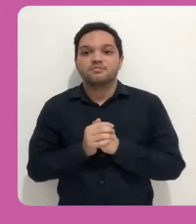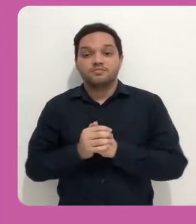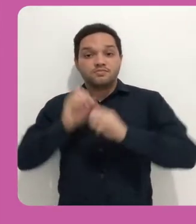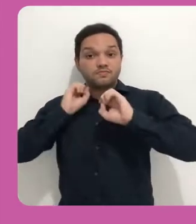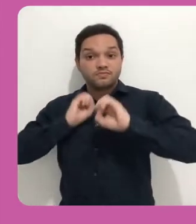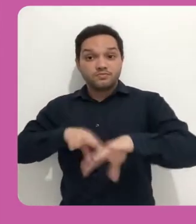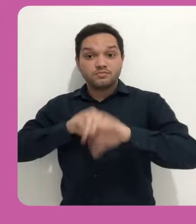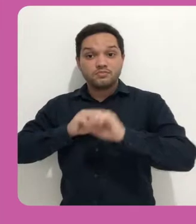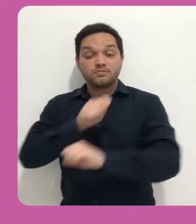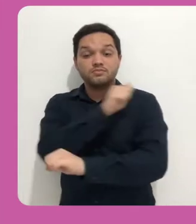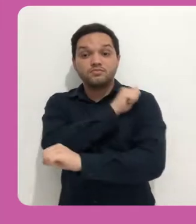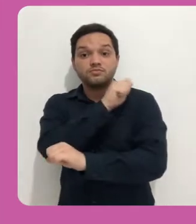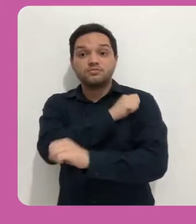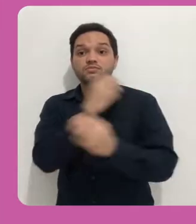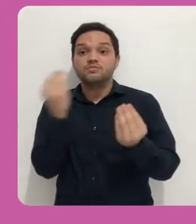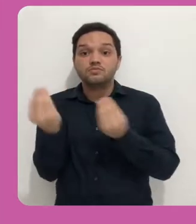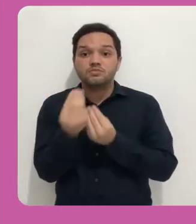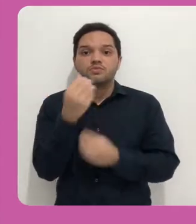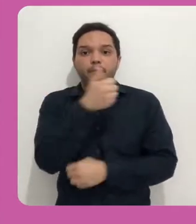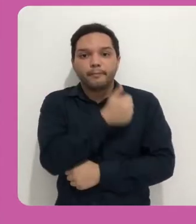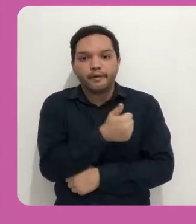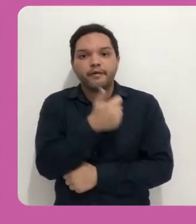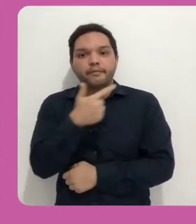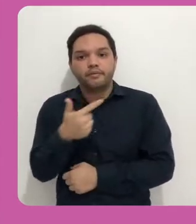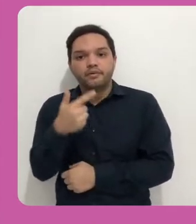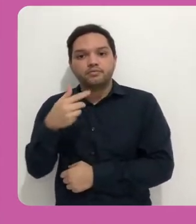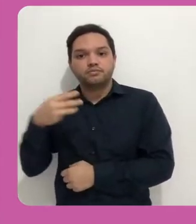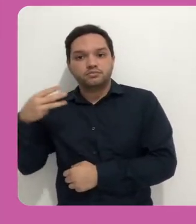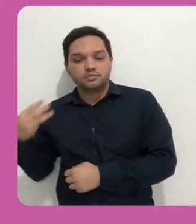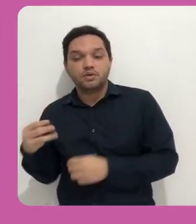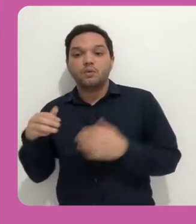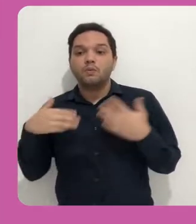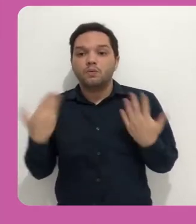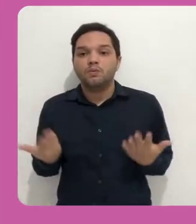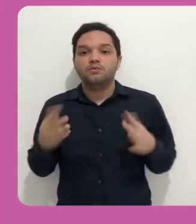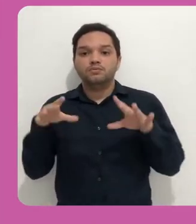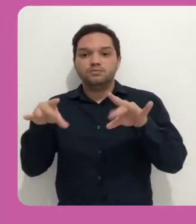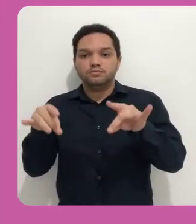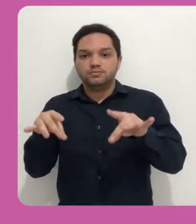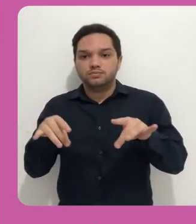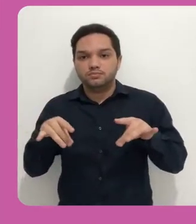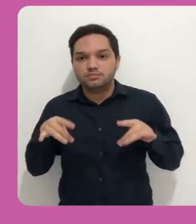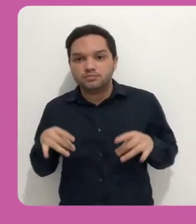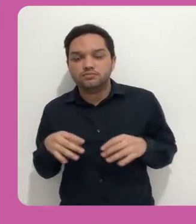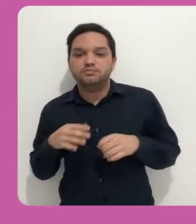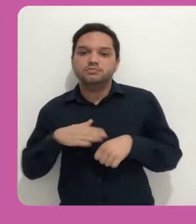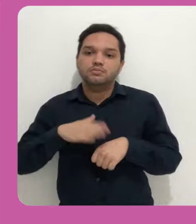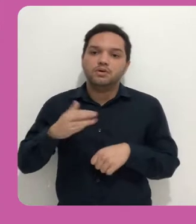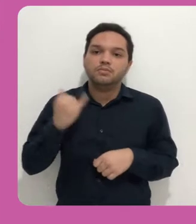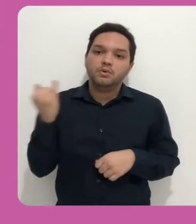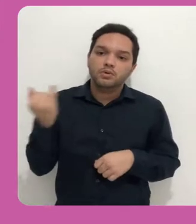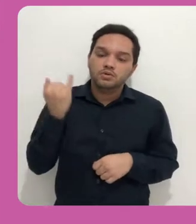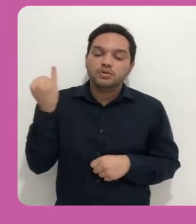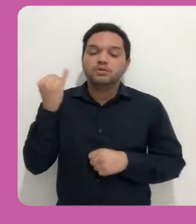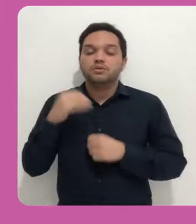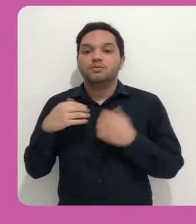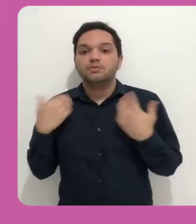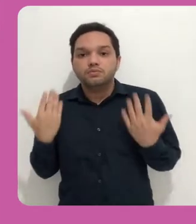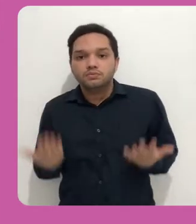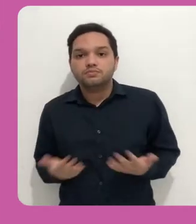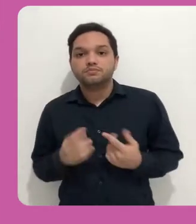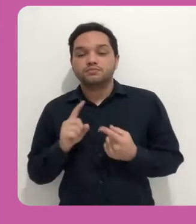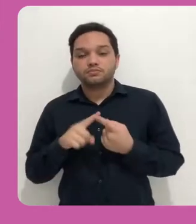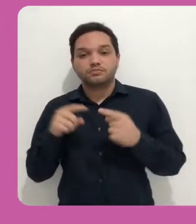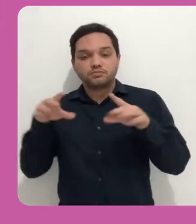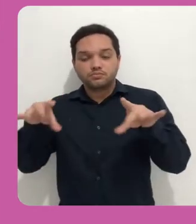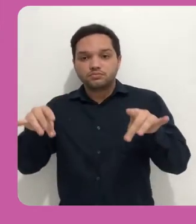instruindo o aluno qual é a ordem que ele deveria ler, quais arquivos que são mais ou menos importantes, ou quais